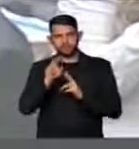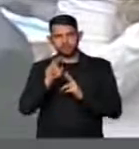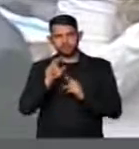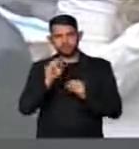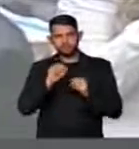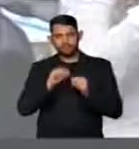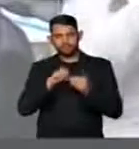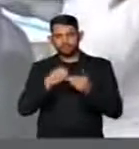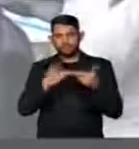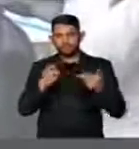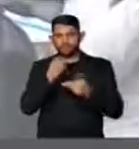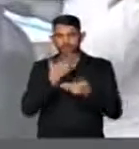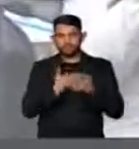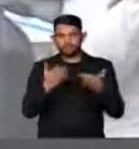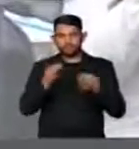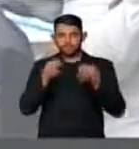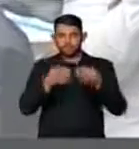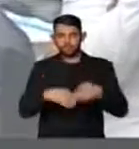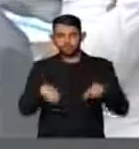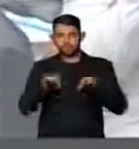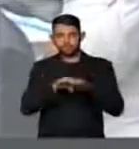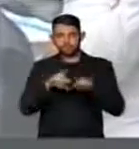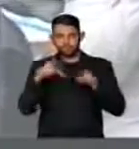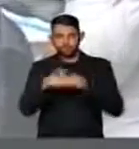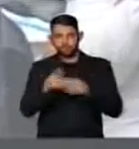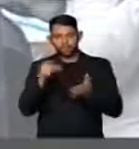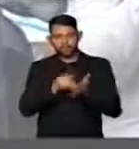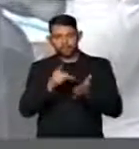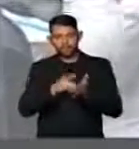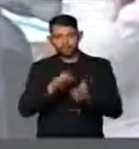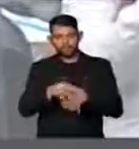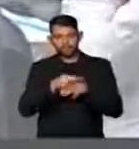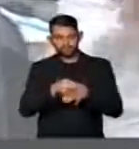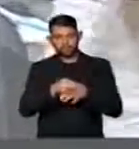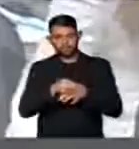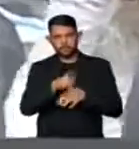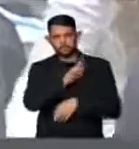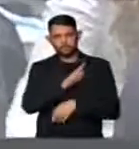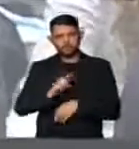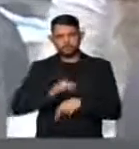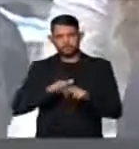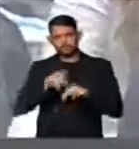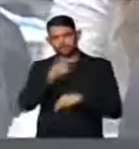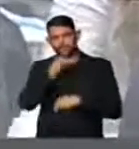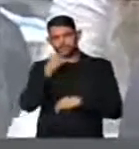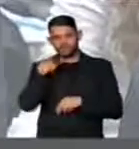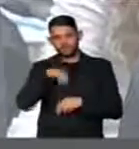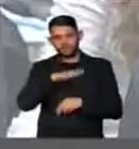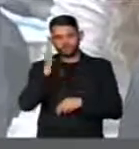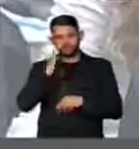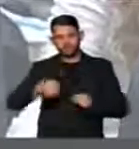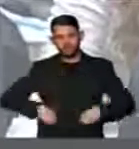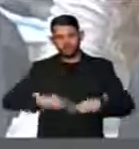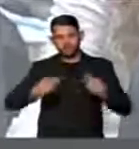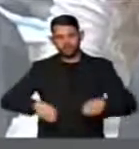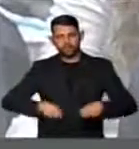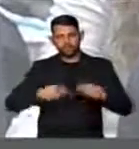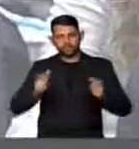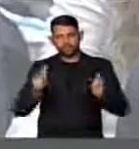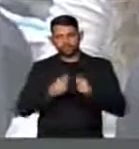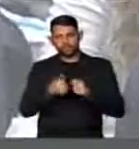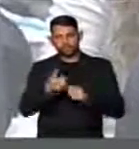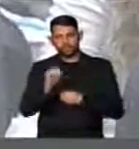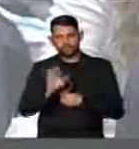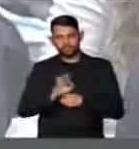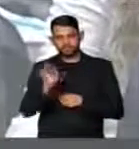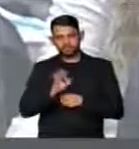mais positivas, mais justas e que cortem de verdade na carne deste governo que infelizmente nós sabemos que gasta muito. Essa redução de